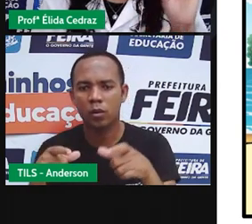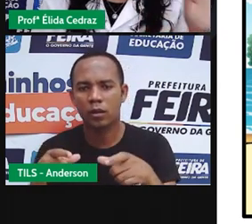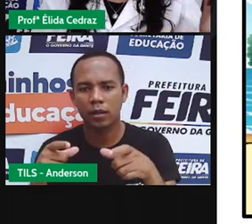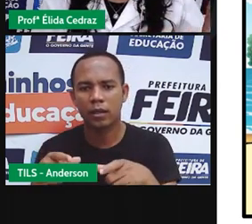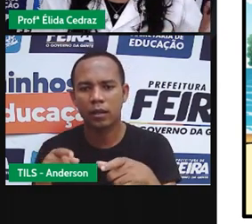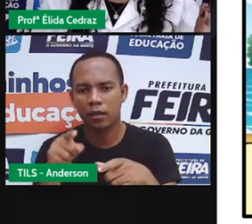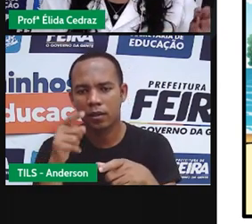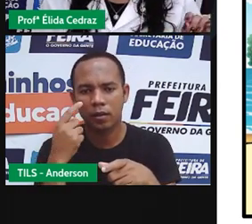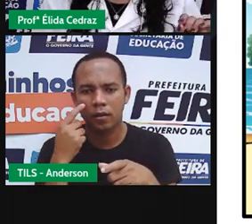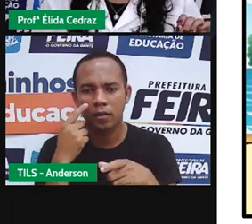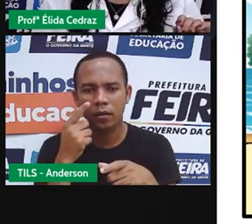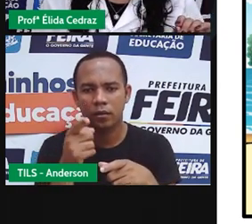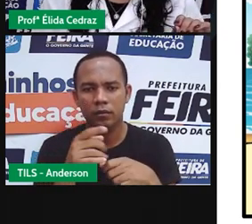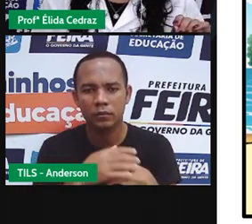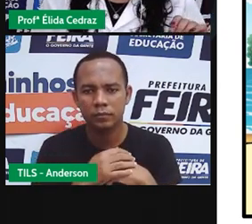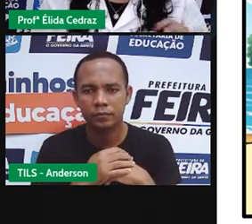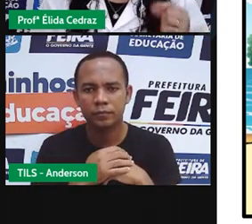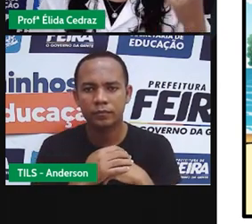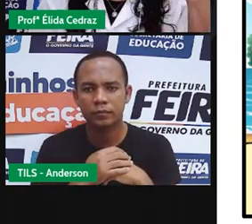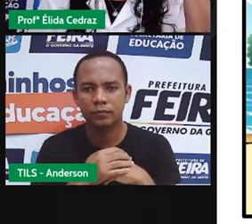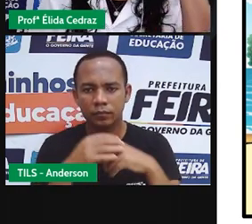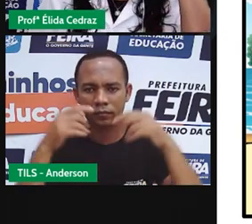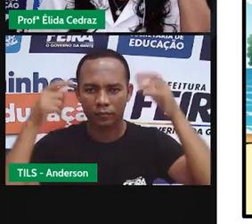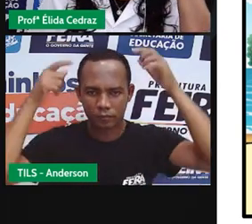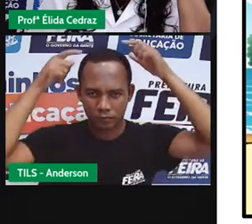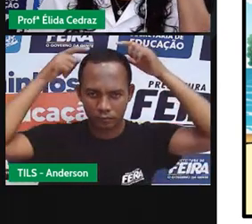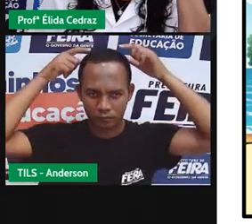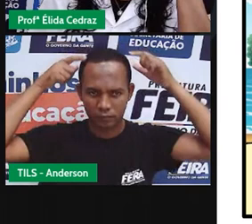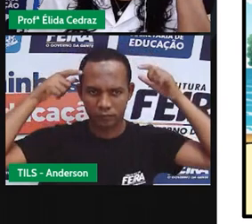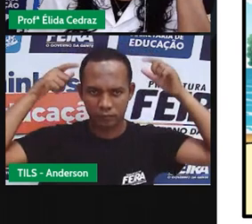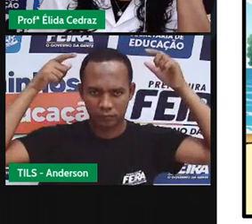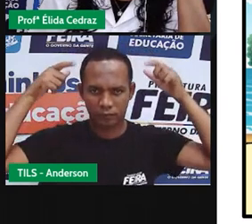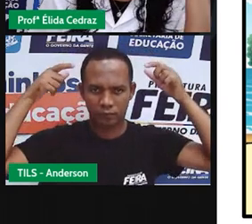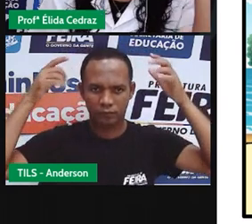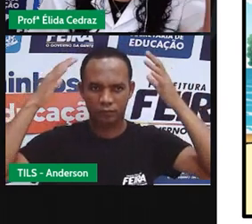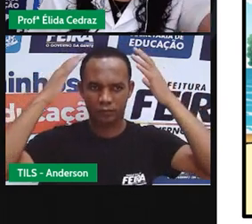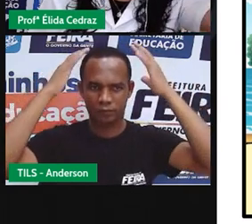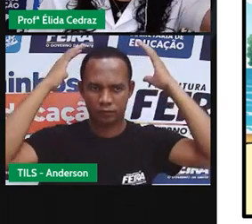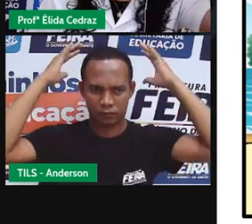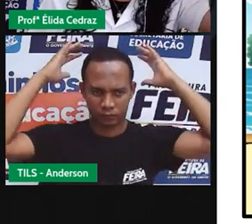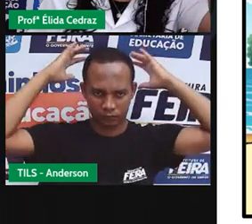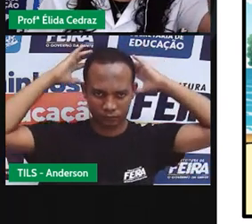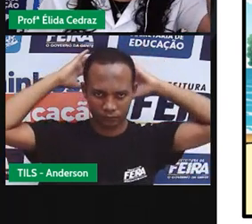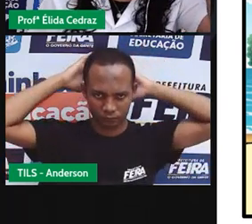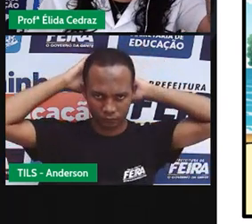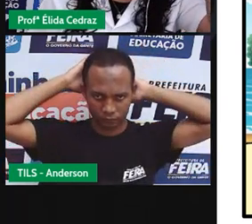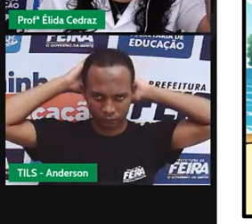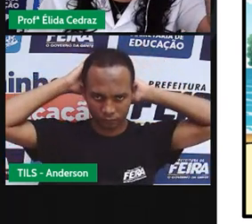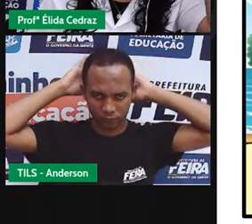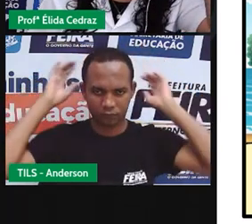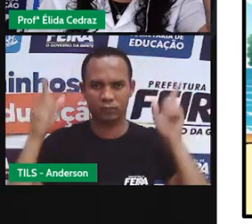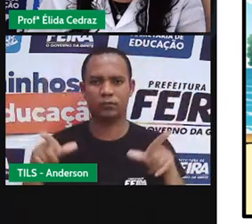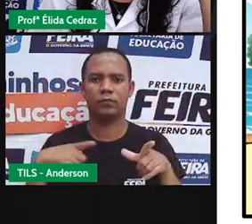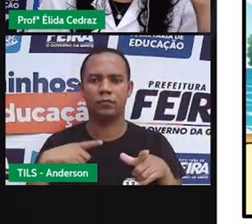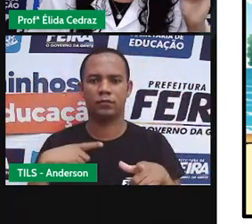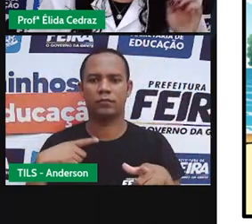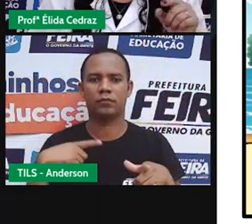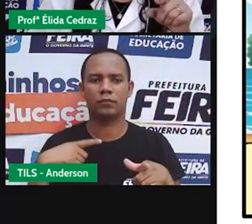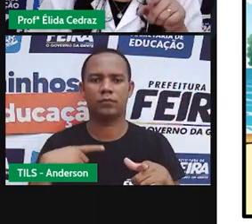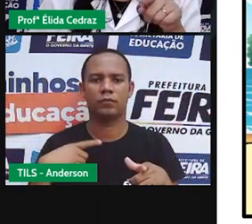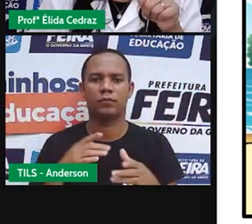a proteção solar? Ela está de lento, protegendo o couro cabeludo,